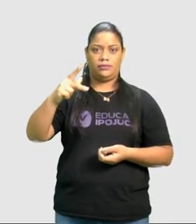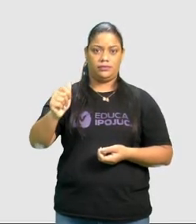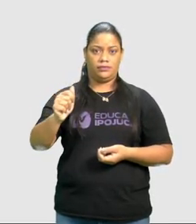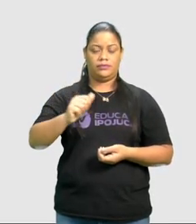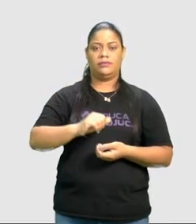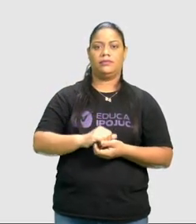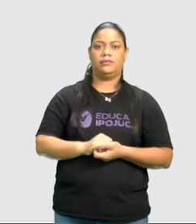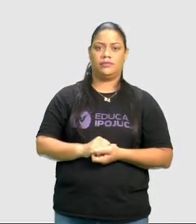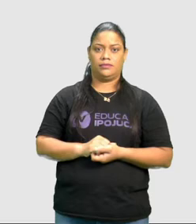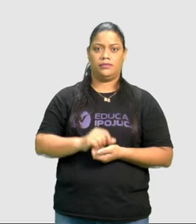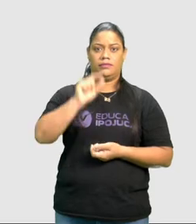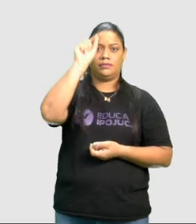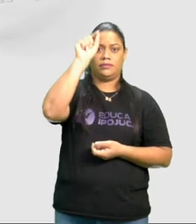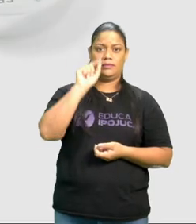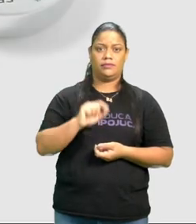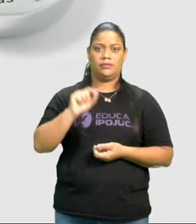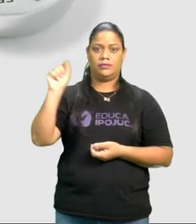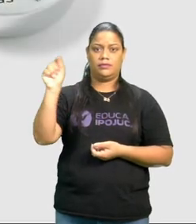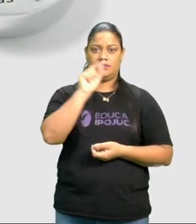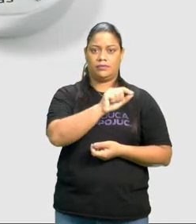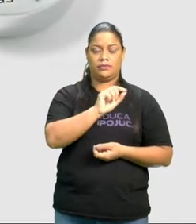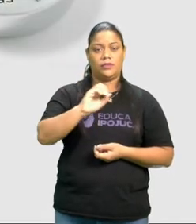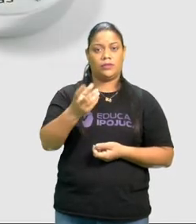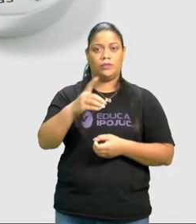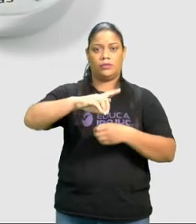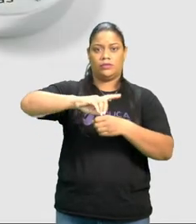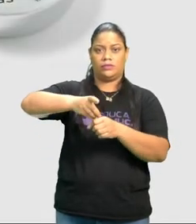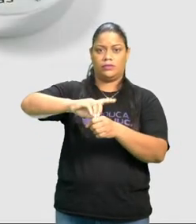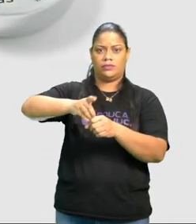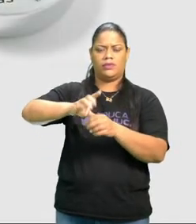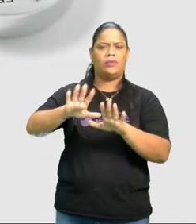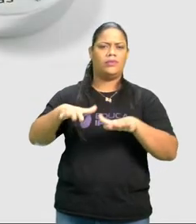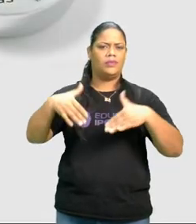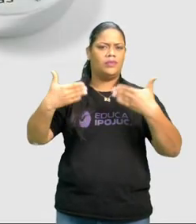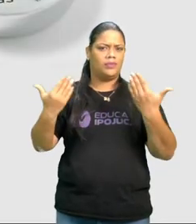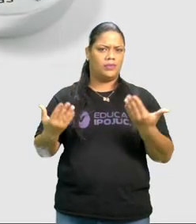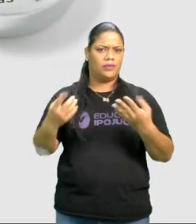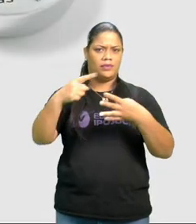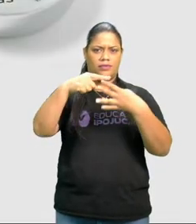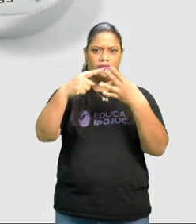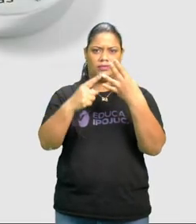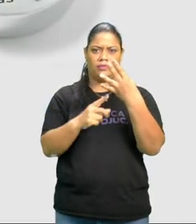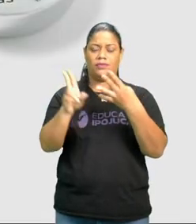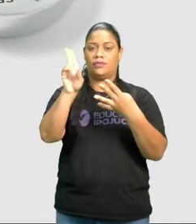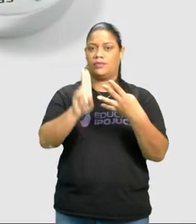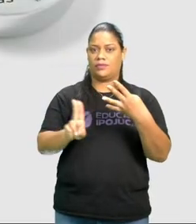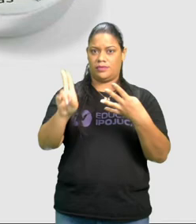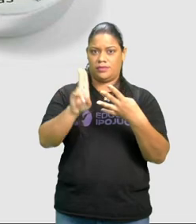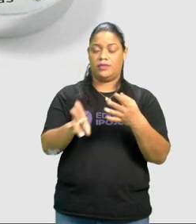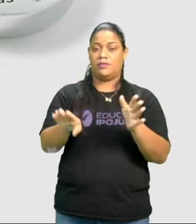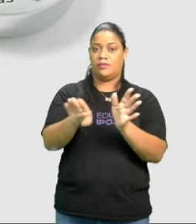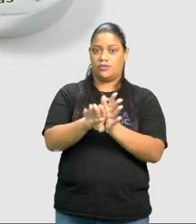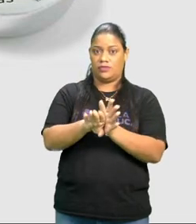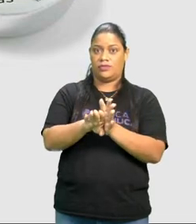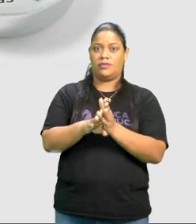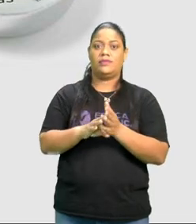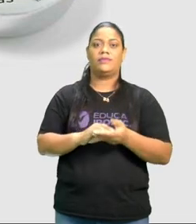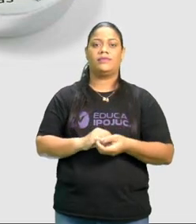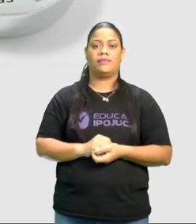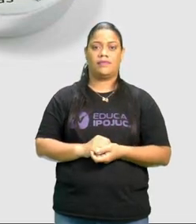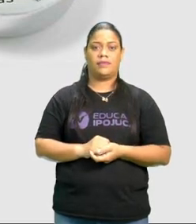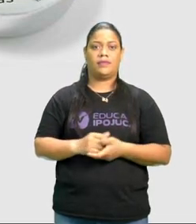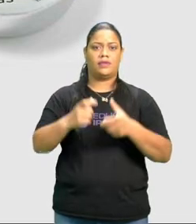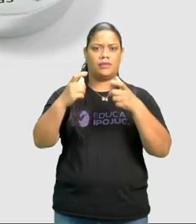Seria a rosa dos ventos? Ou a bússola? Qual desses quadros você usaria para chegar a um